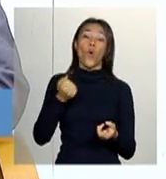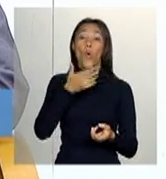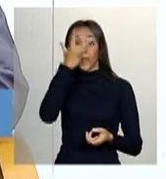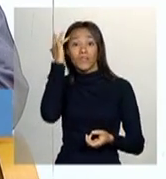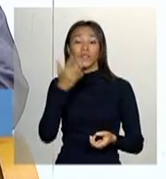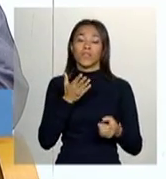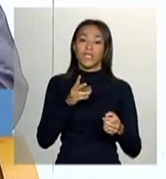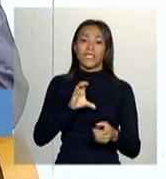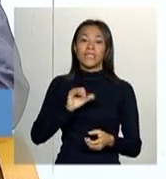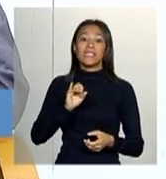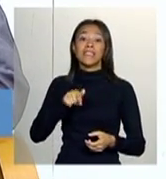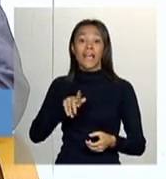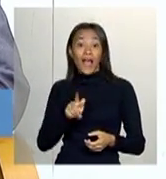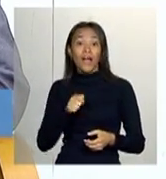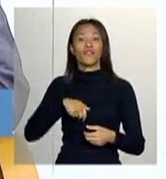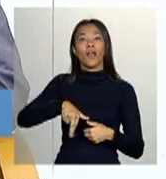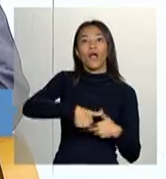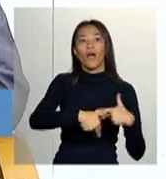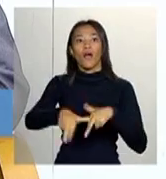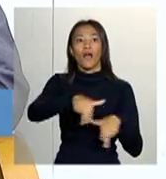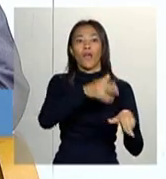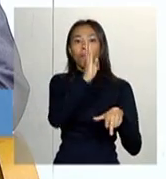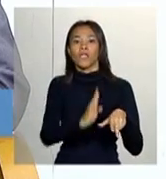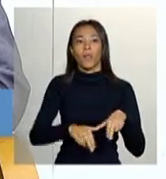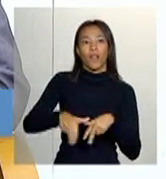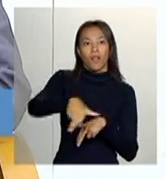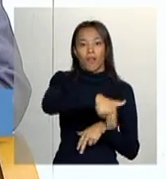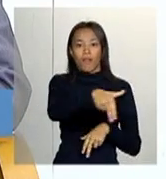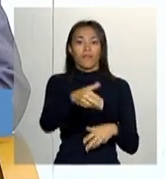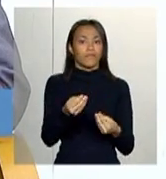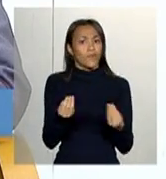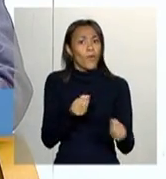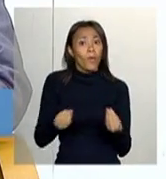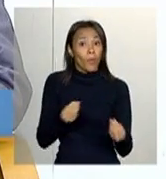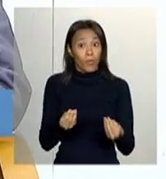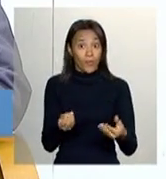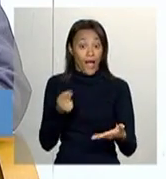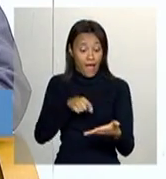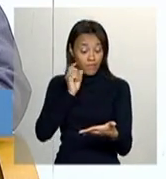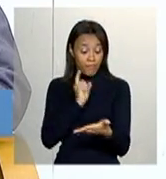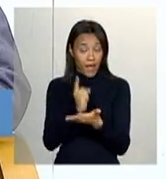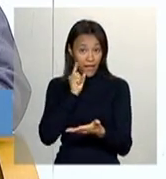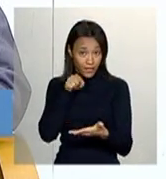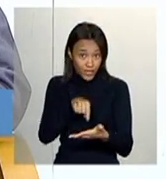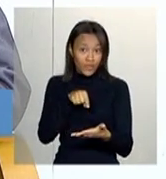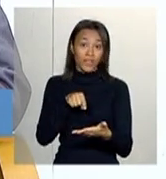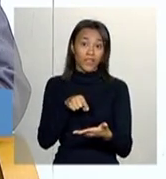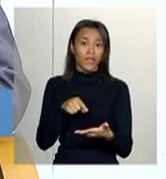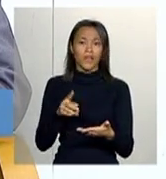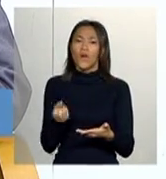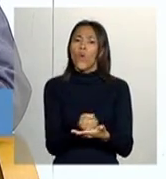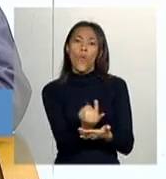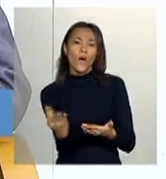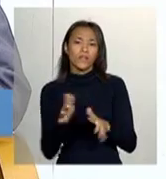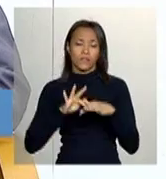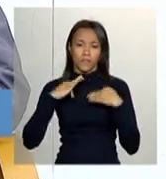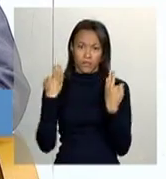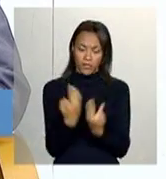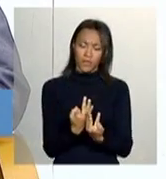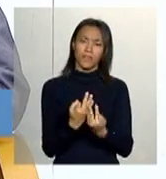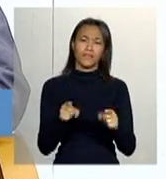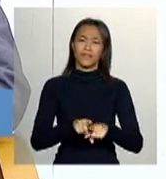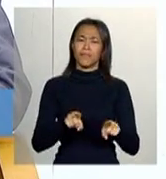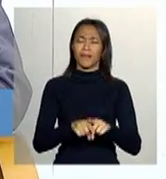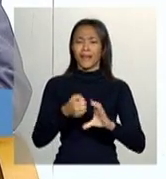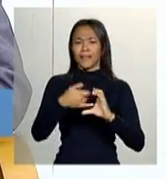Então, com isso, nesse campo específico, nós passamos a ter o total de famílias, né? E que características de